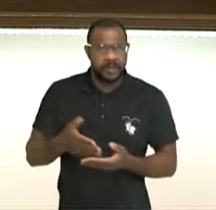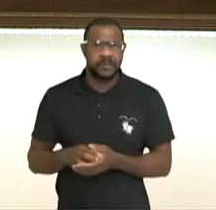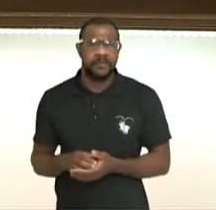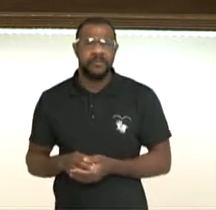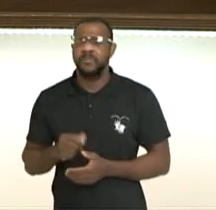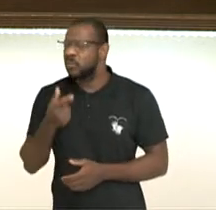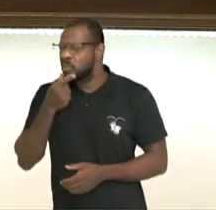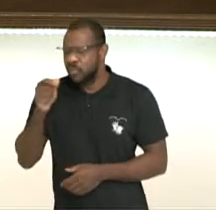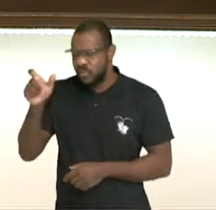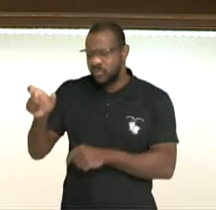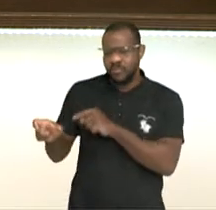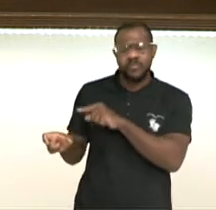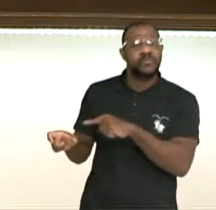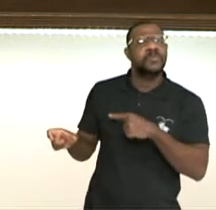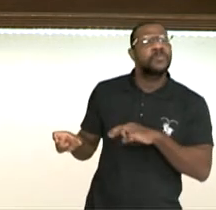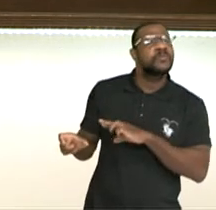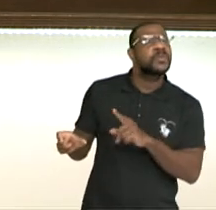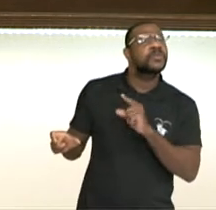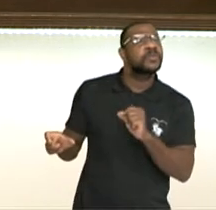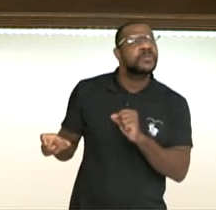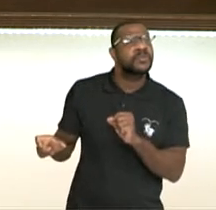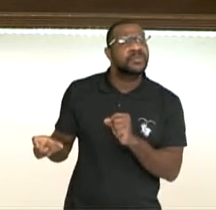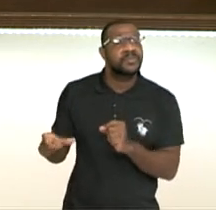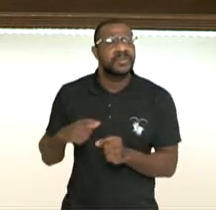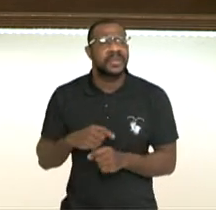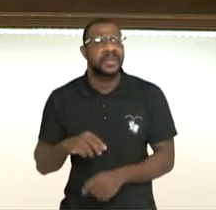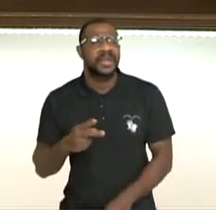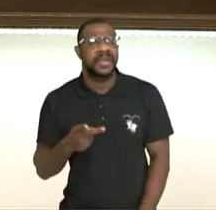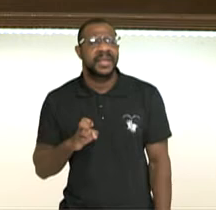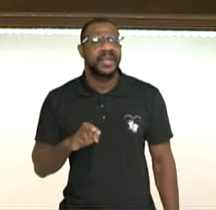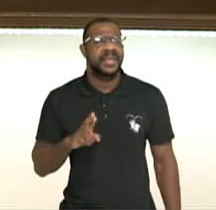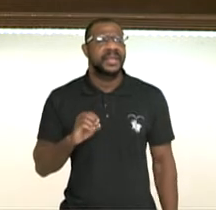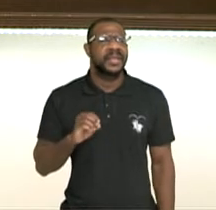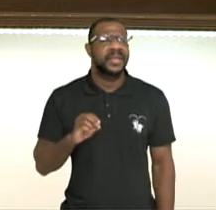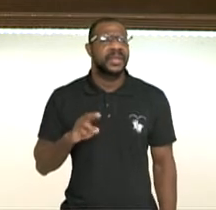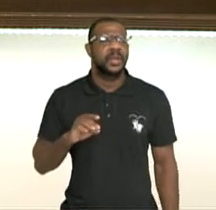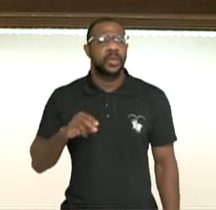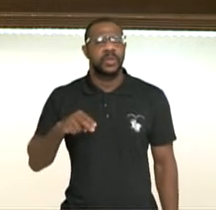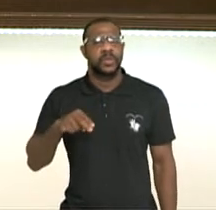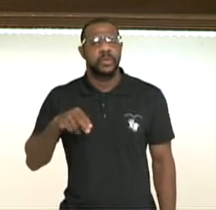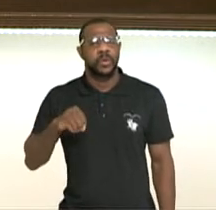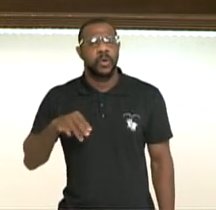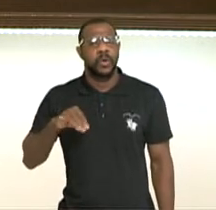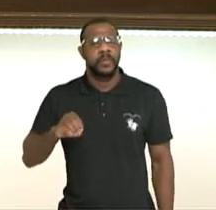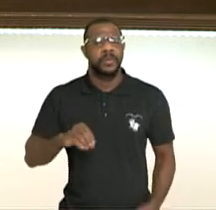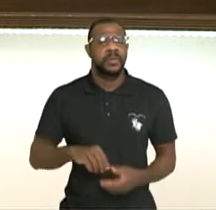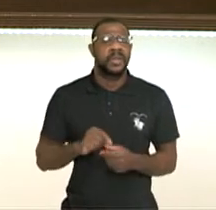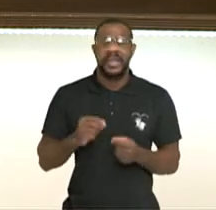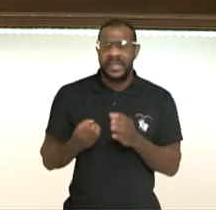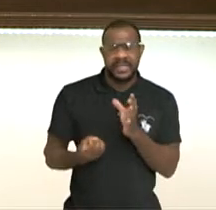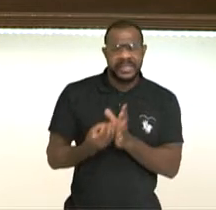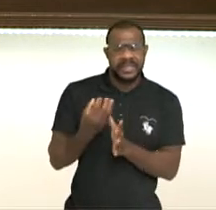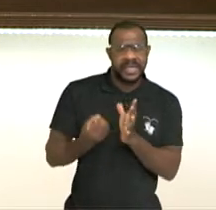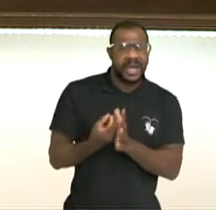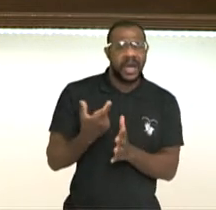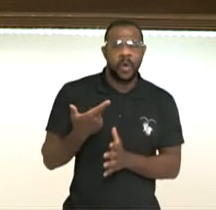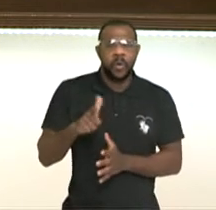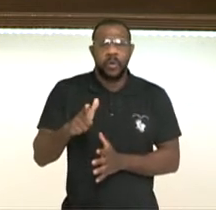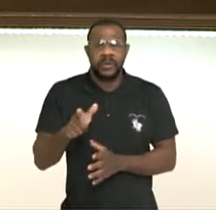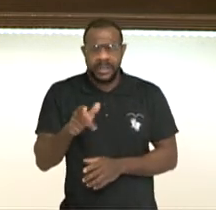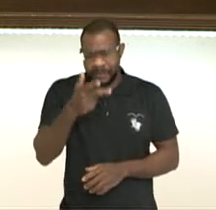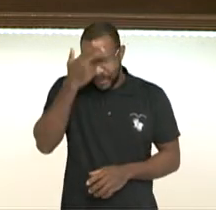ele tem de diferente? Ele tem heterônimos. E o que são heterônimos? Como se ele criasse outras